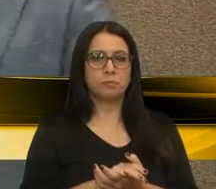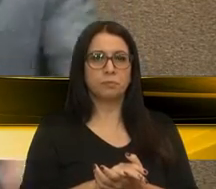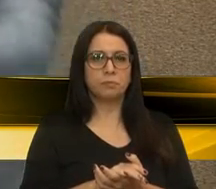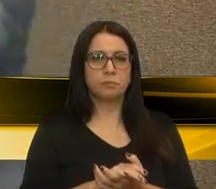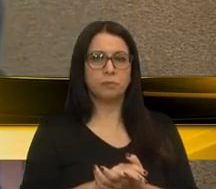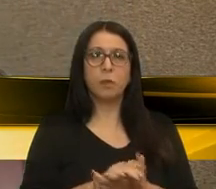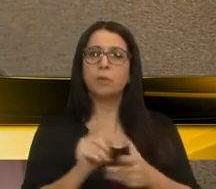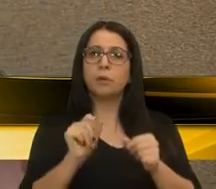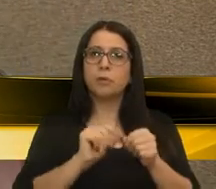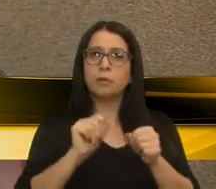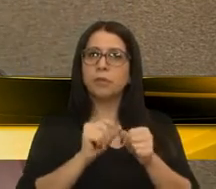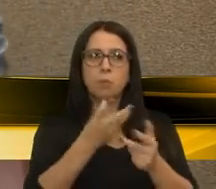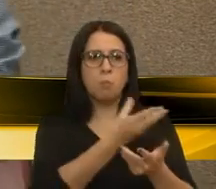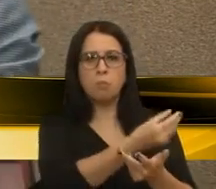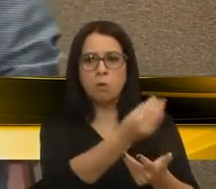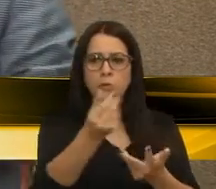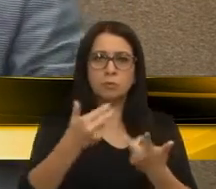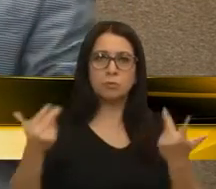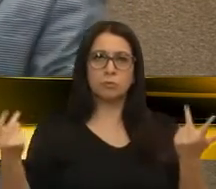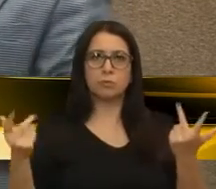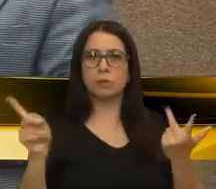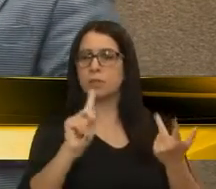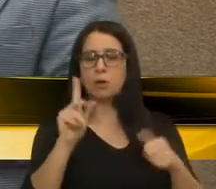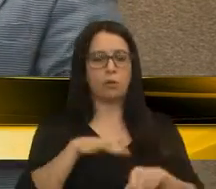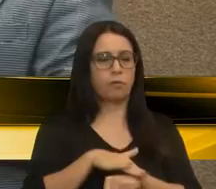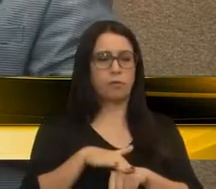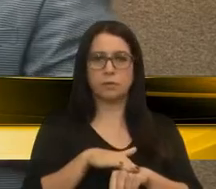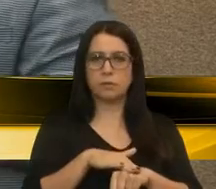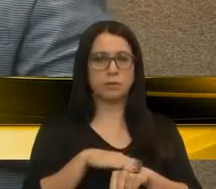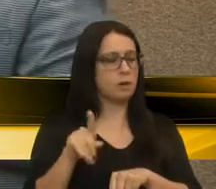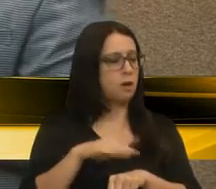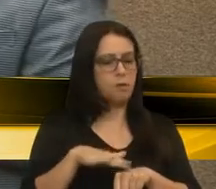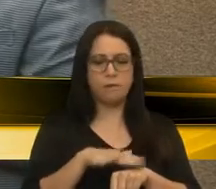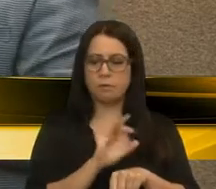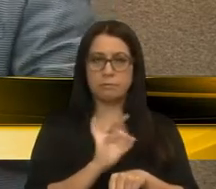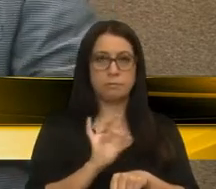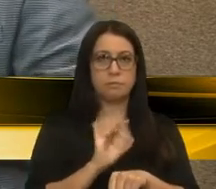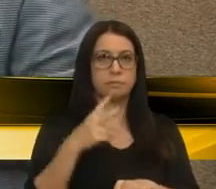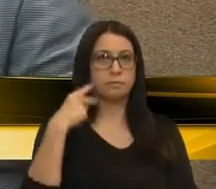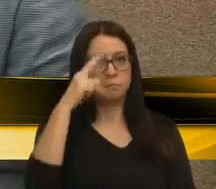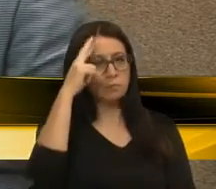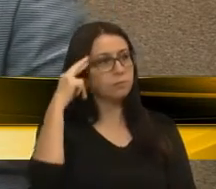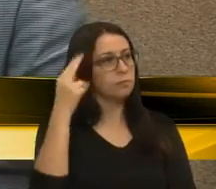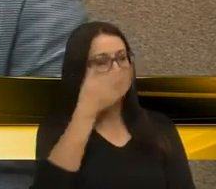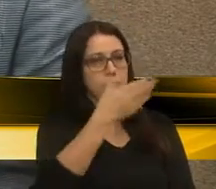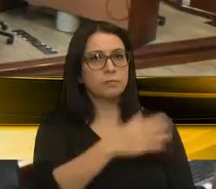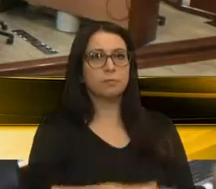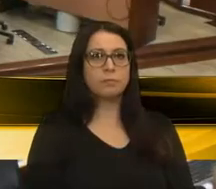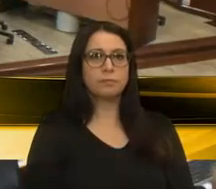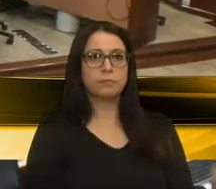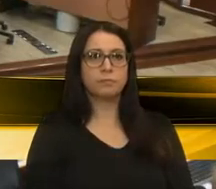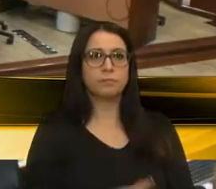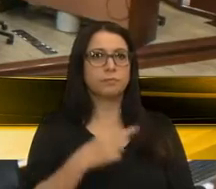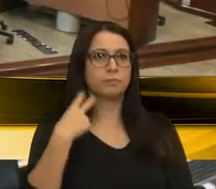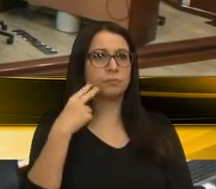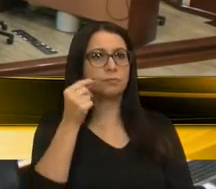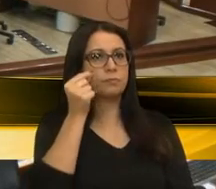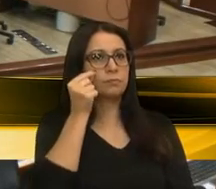como está fazendo com um monte de coisas, e não dialoga, e não conversa. Vereador Rafael, por favor. Vereador Périco.